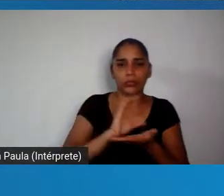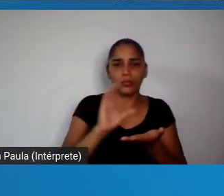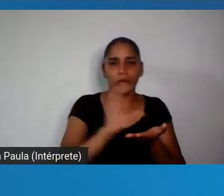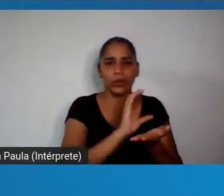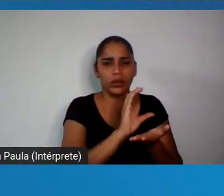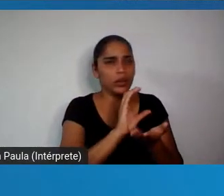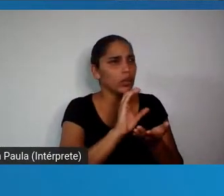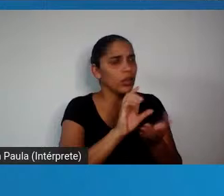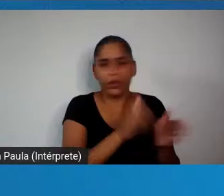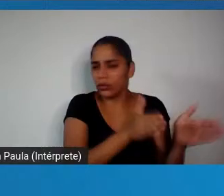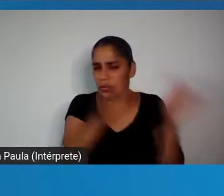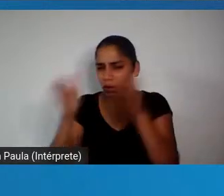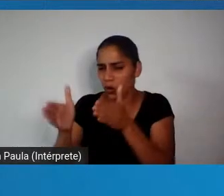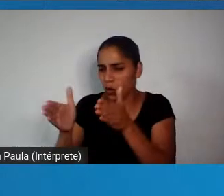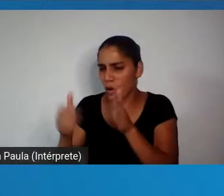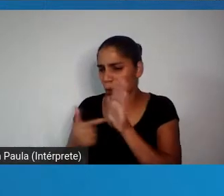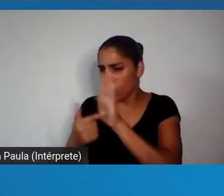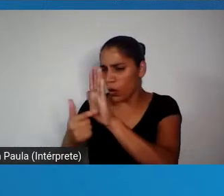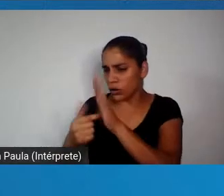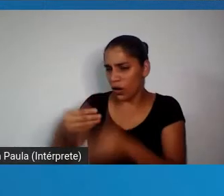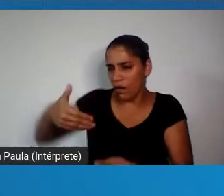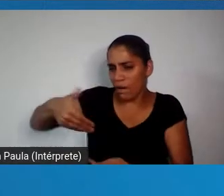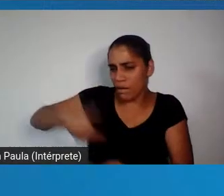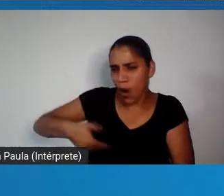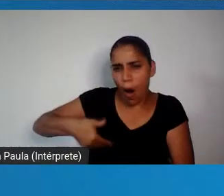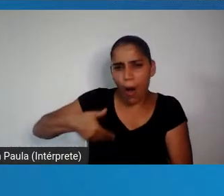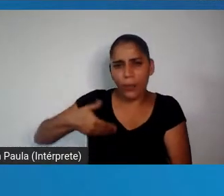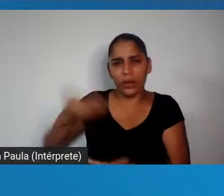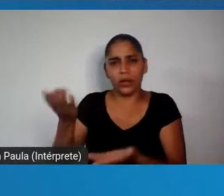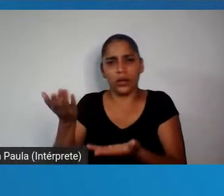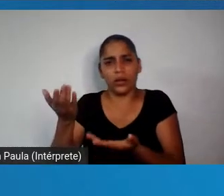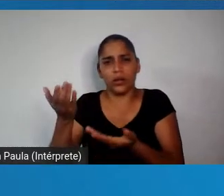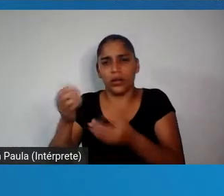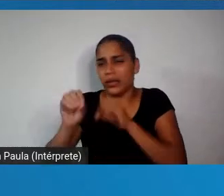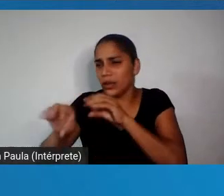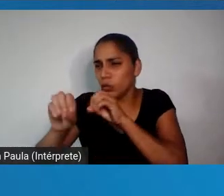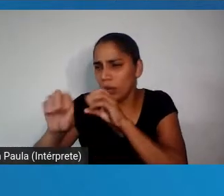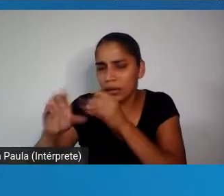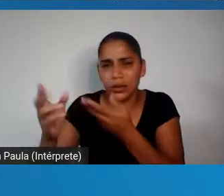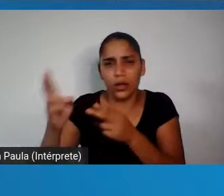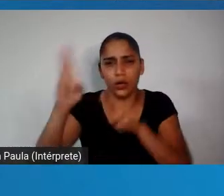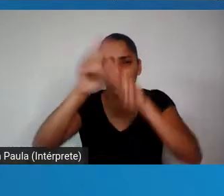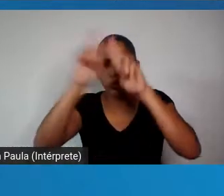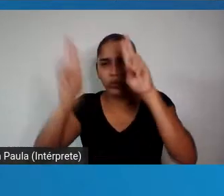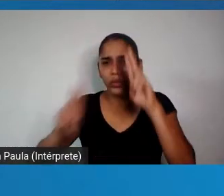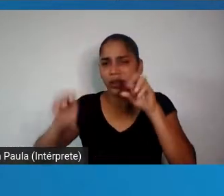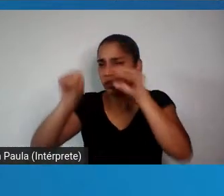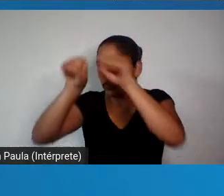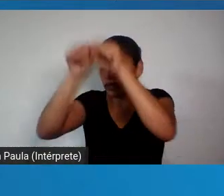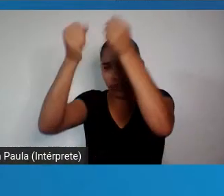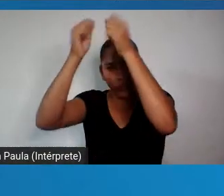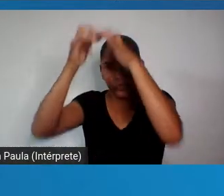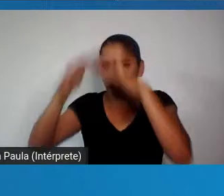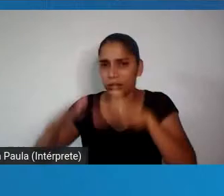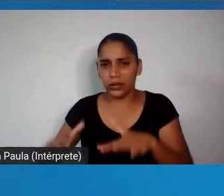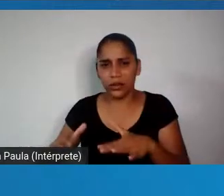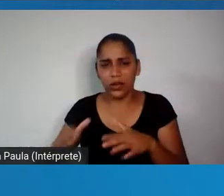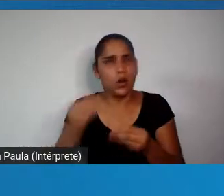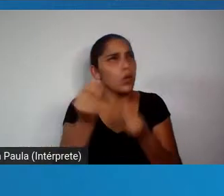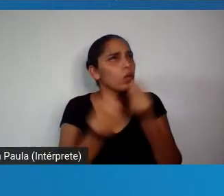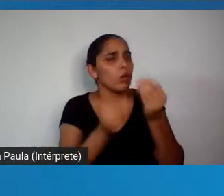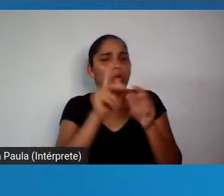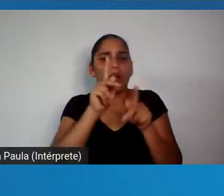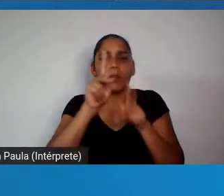fome e a educação e a universidade sendo destruída, e a população não conseguia ligar porque não sabe